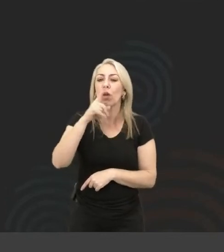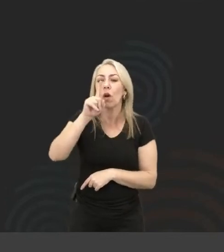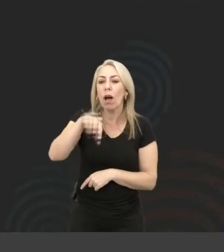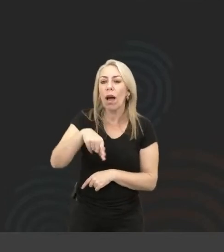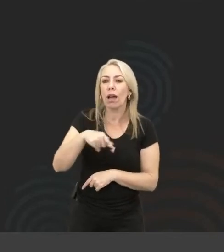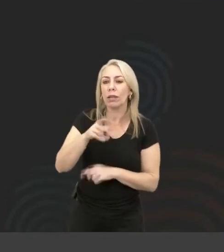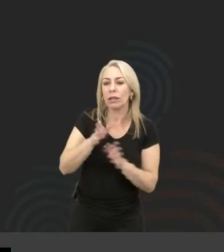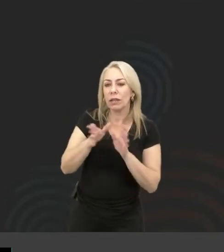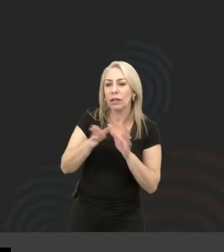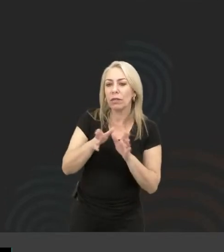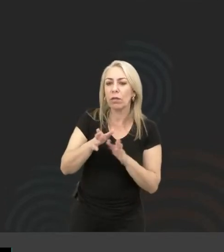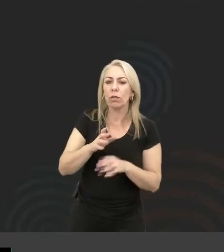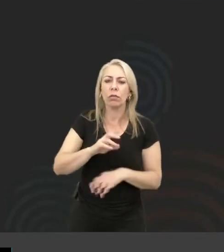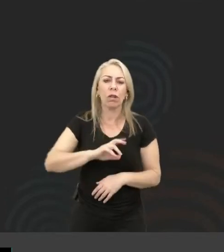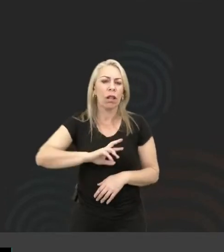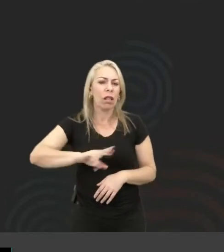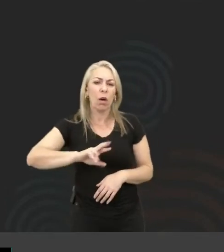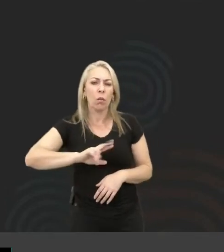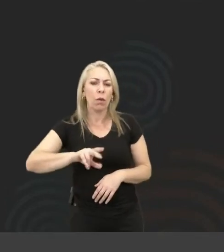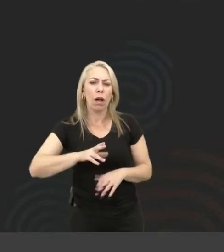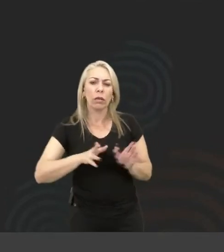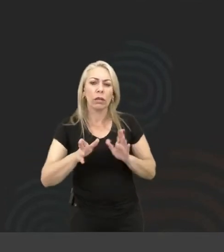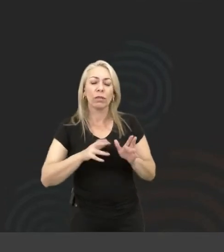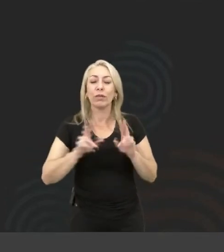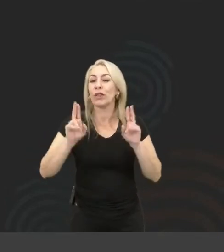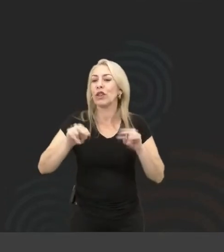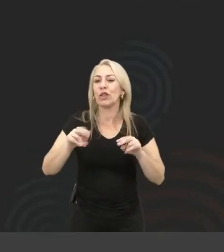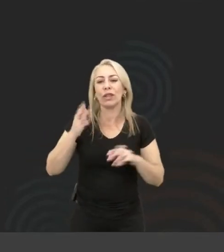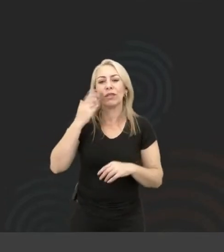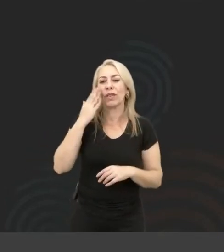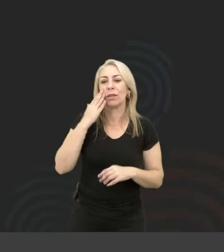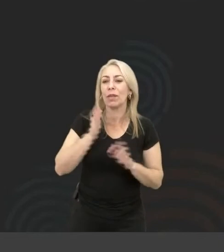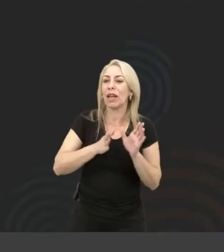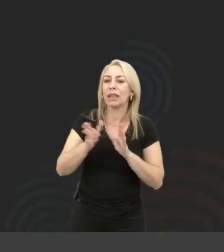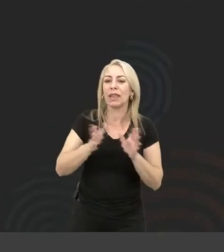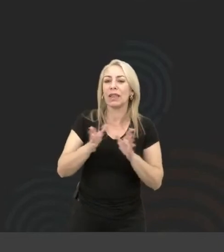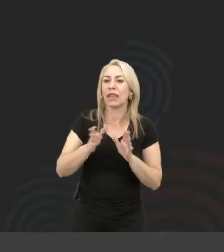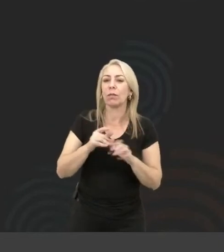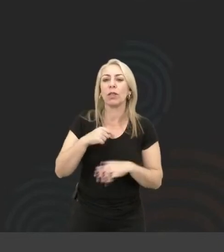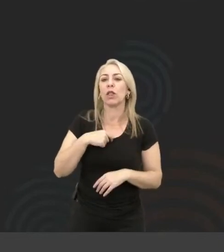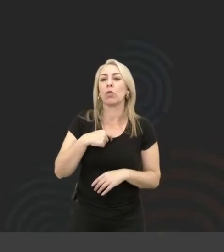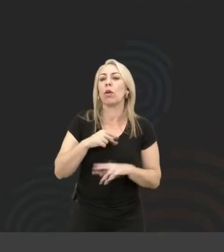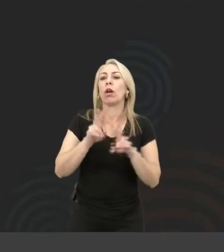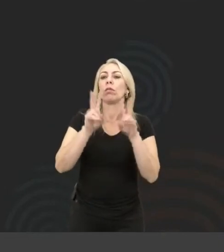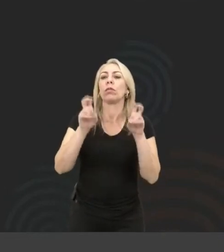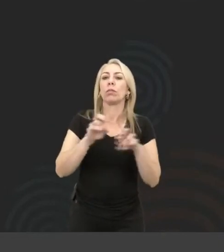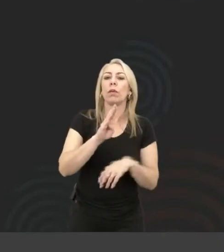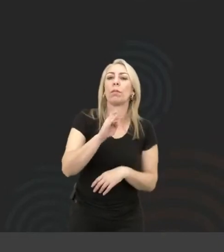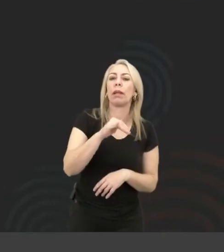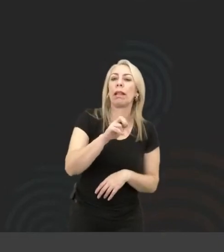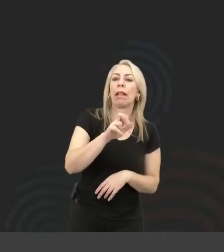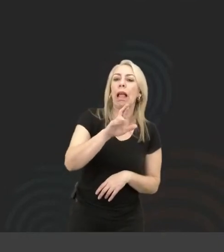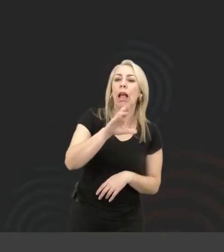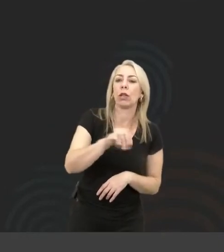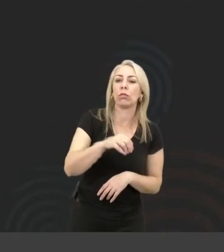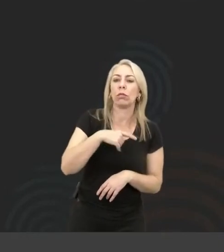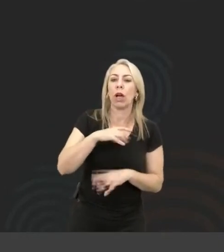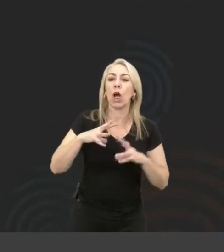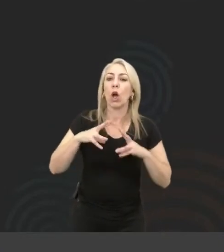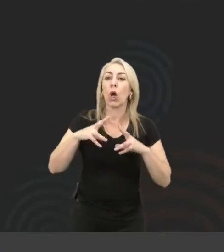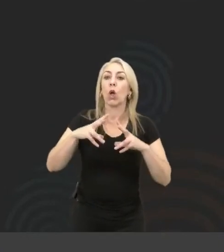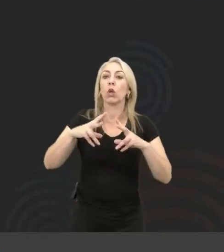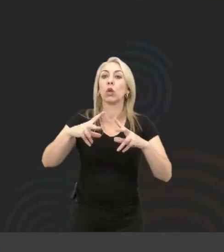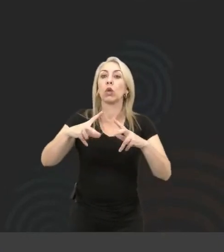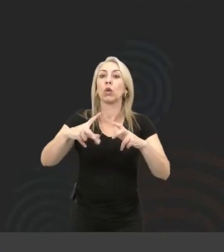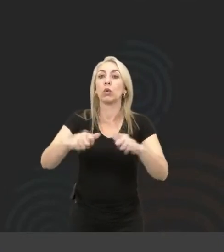é acessível ou não é acessível? A gente nunca vai saber. Acessibilidade não é um tema binário, é ou não é. Acessibilidade é todo um espectro.